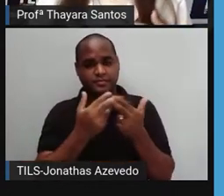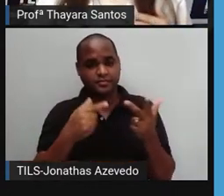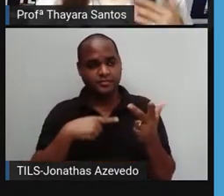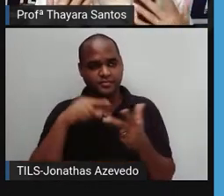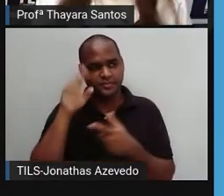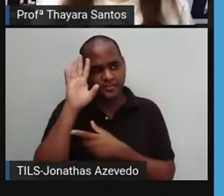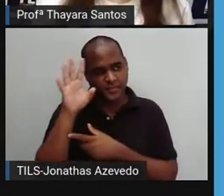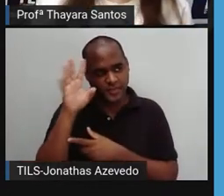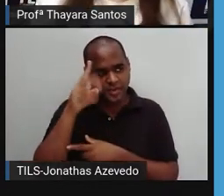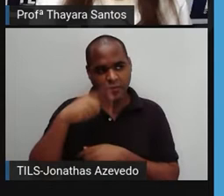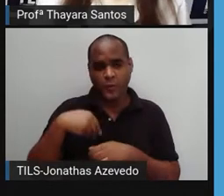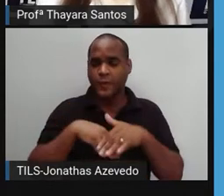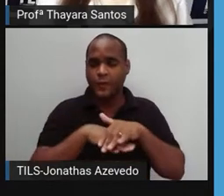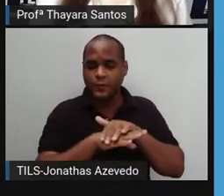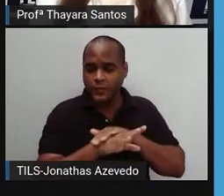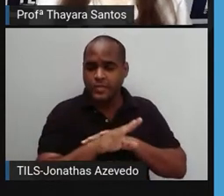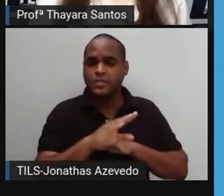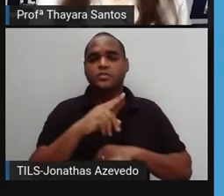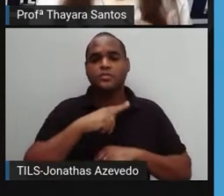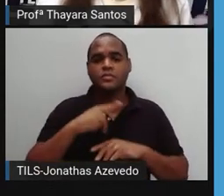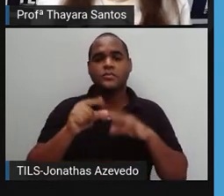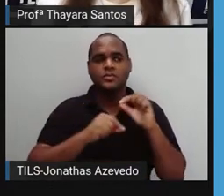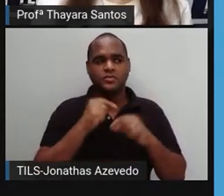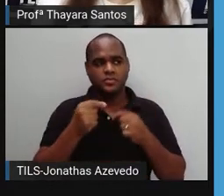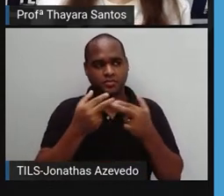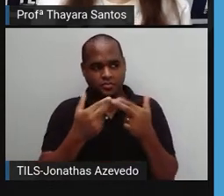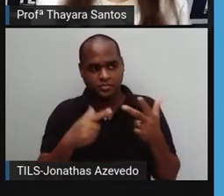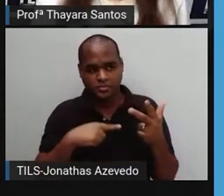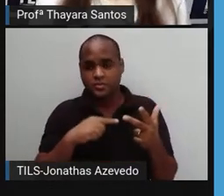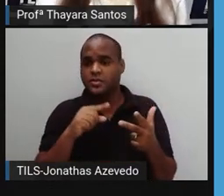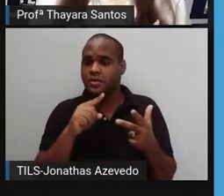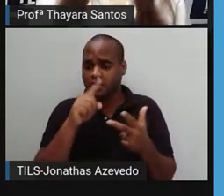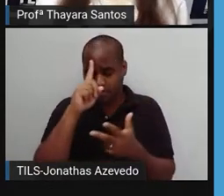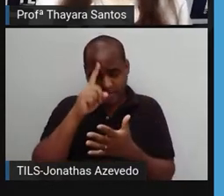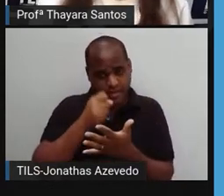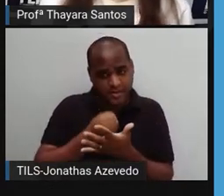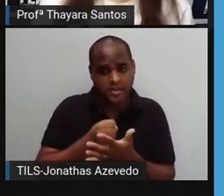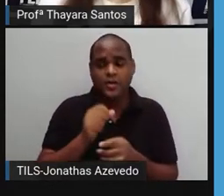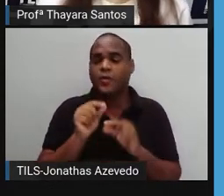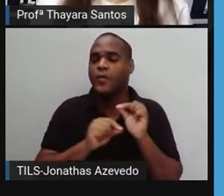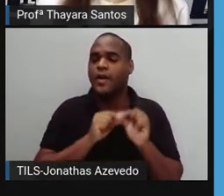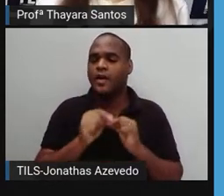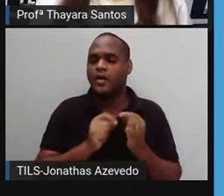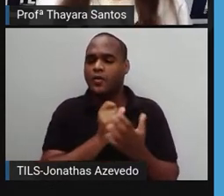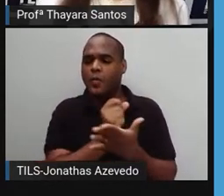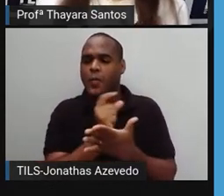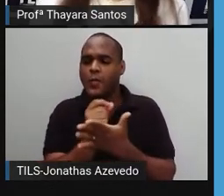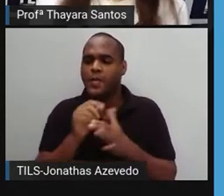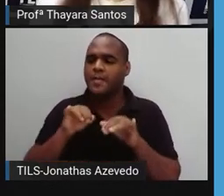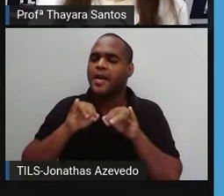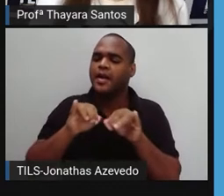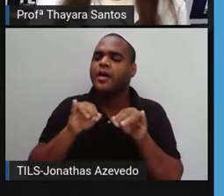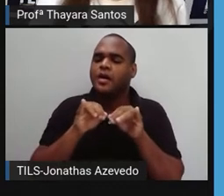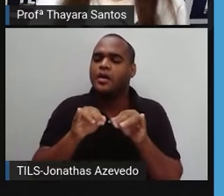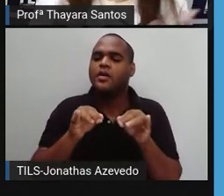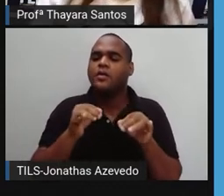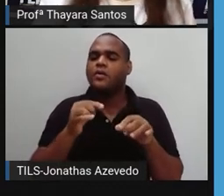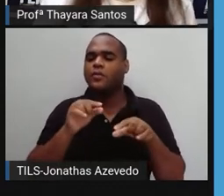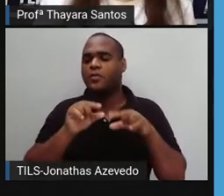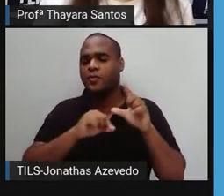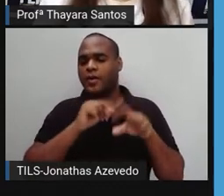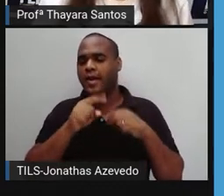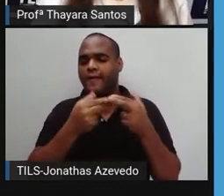Os nossos hábitos de consumo, o que é que a gente prefere quando a gente vai fazer as nossas compras no mercado, qual é tipo de material que a gente